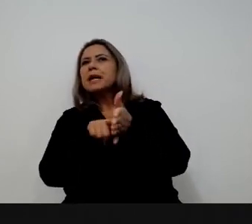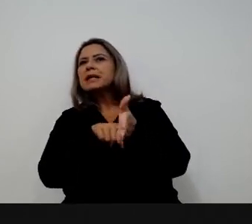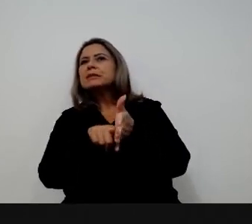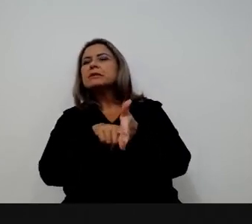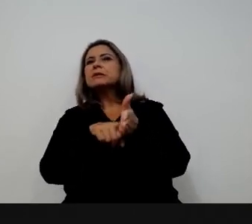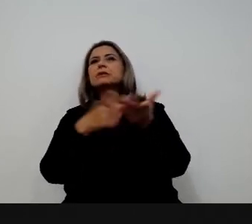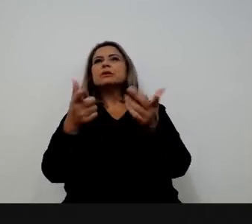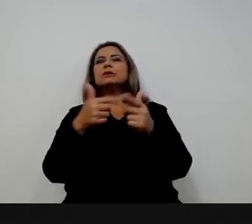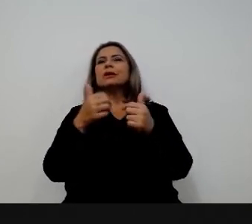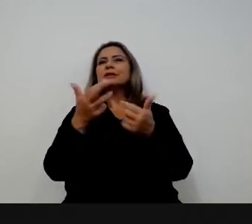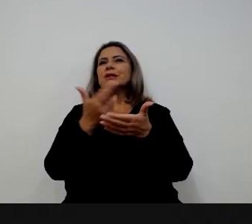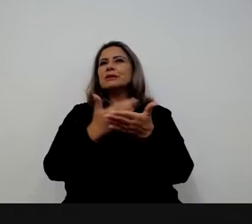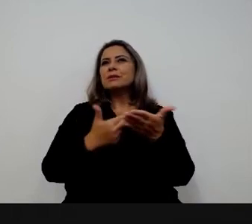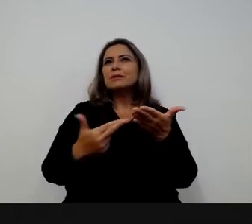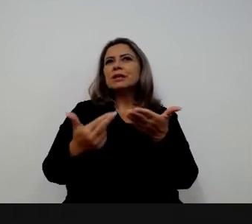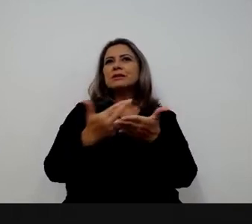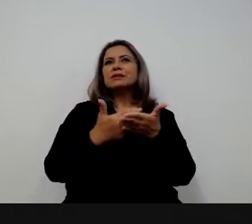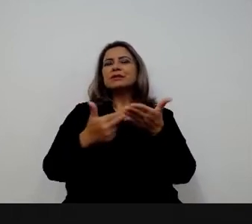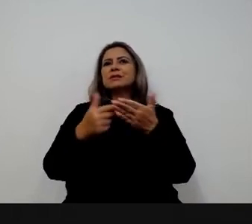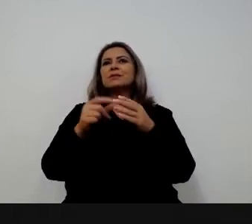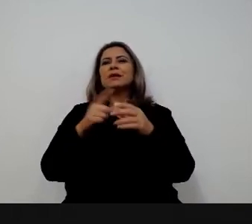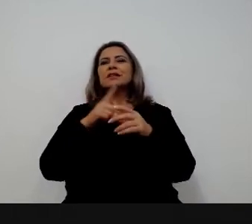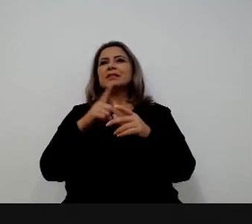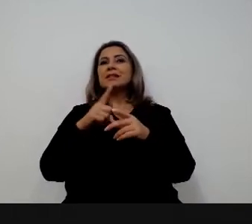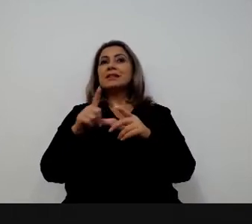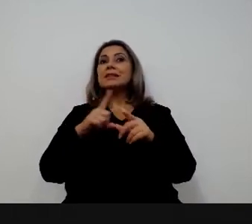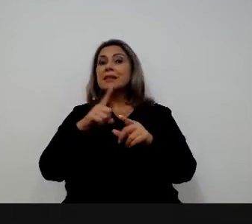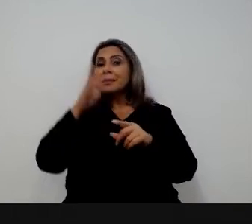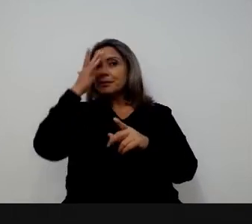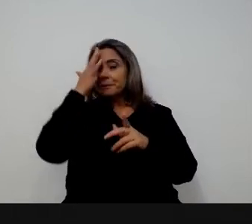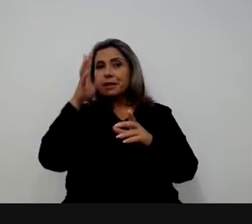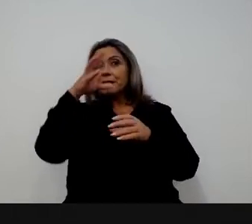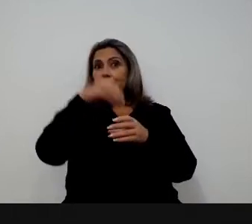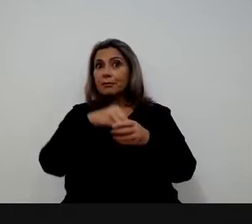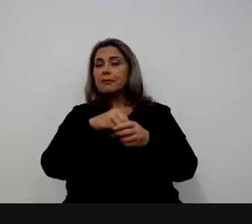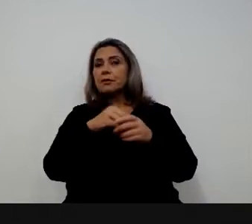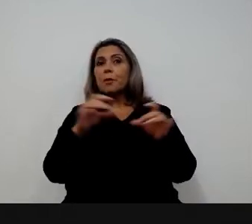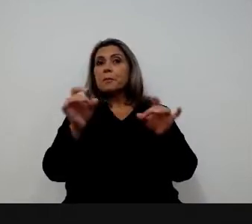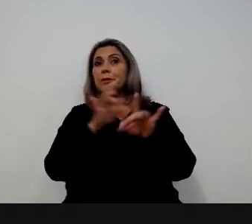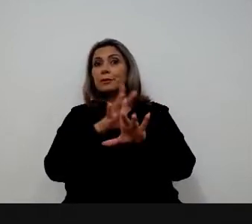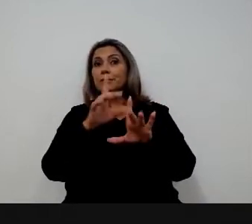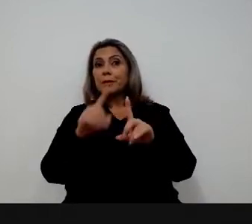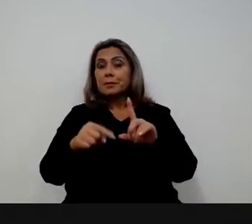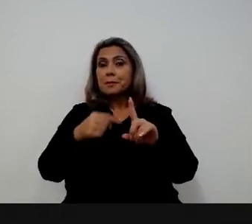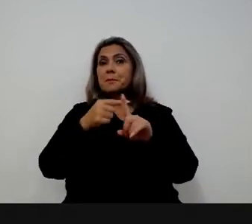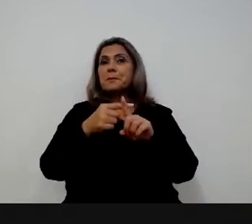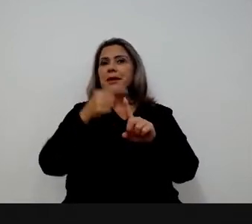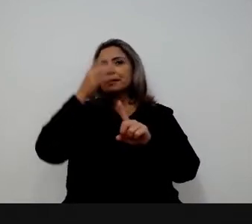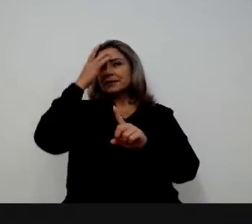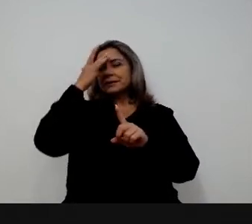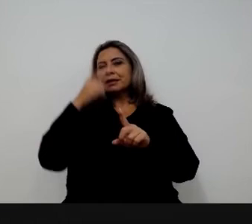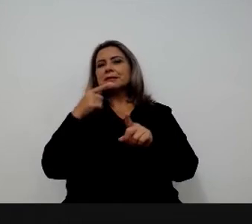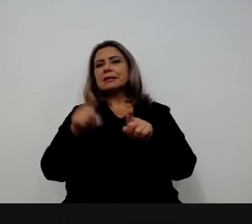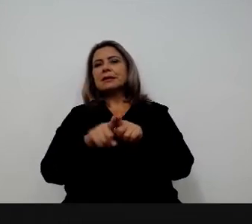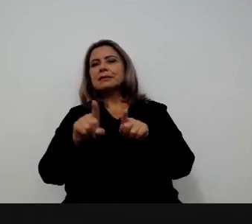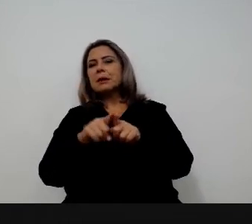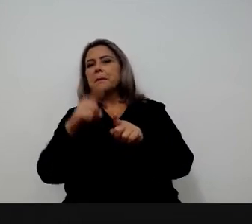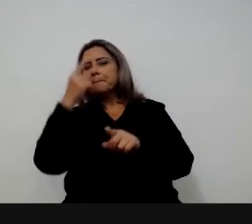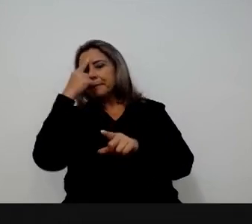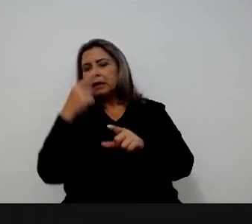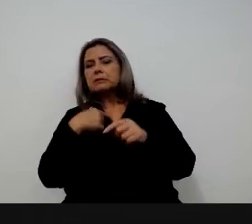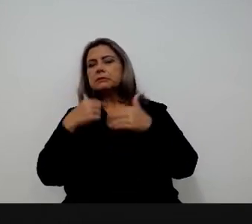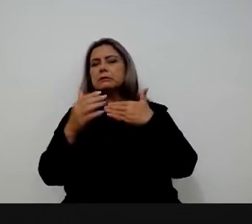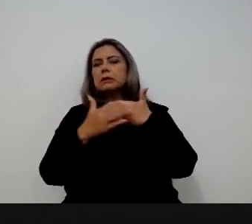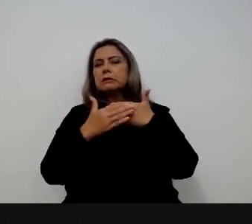usuário, um designer de conteúdo, um designer, um desenvolvedor, mais aqueles que são adicionais, analista de performance, arquiteto